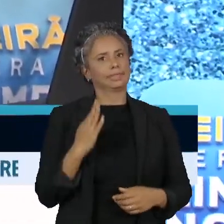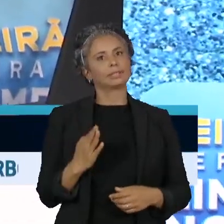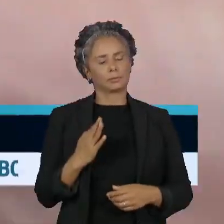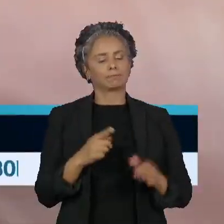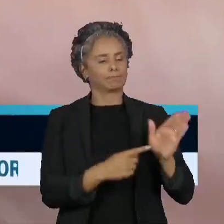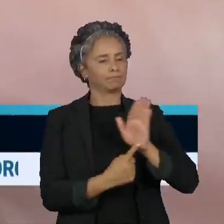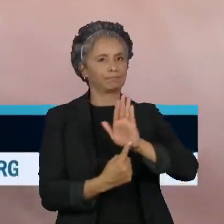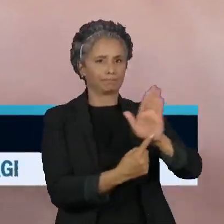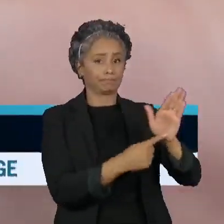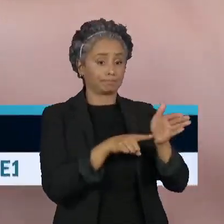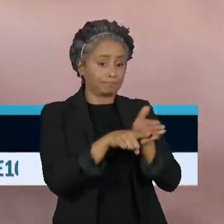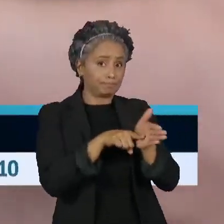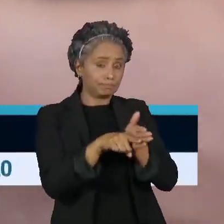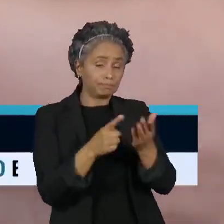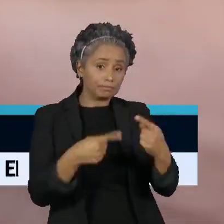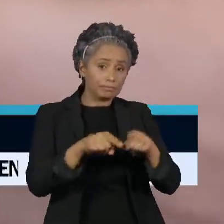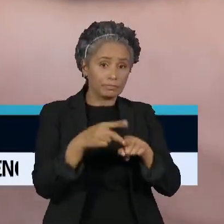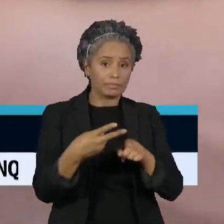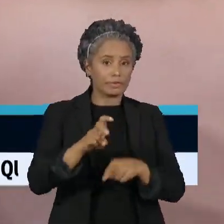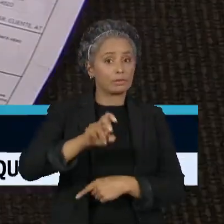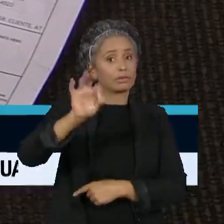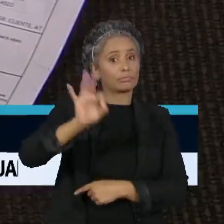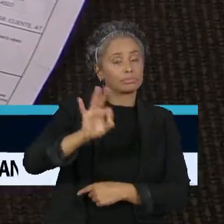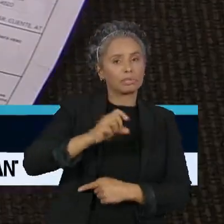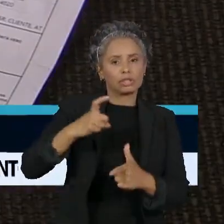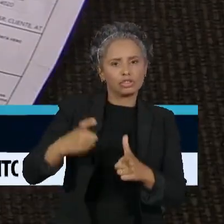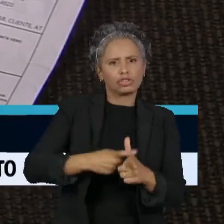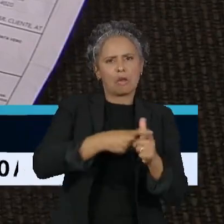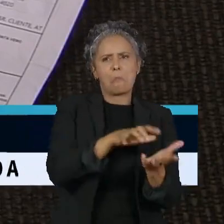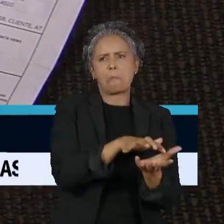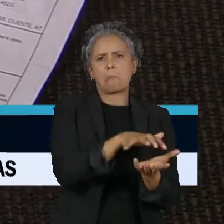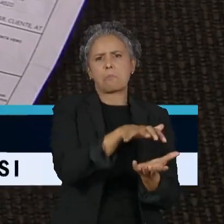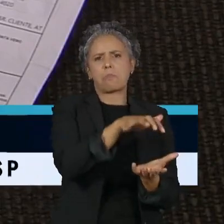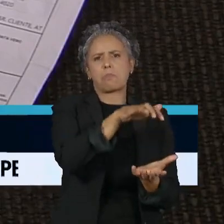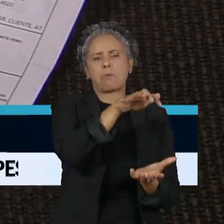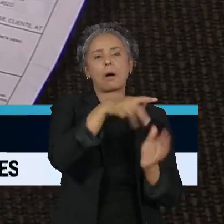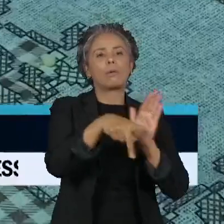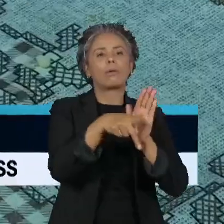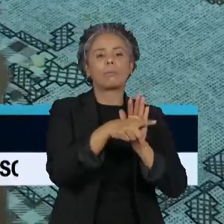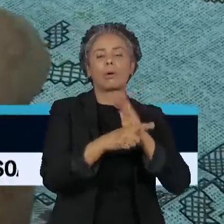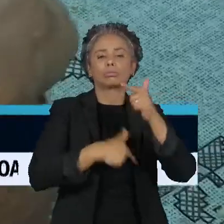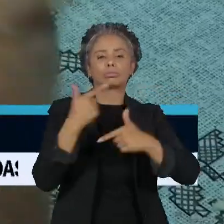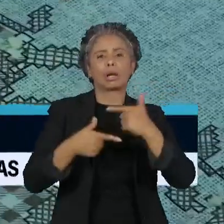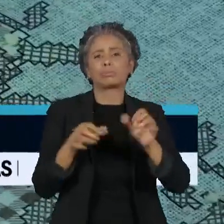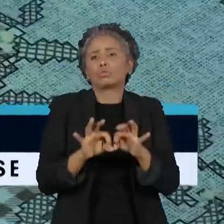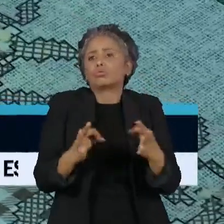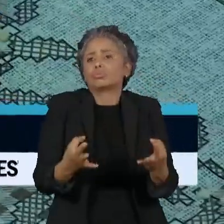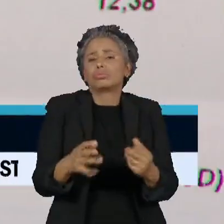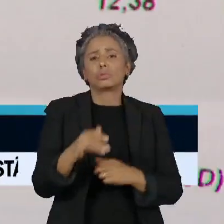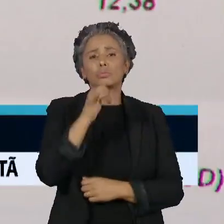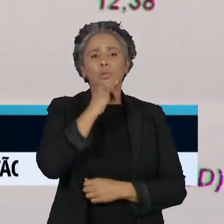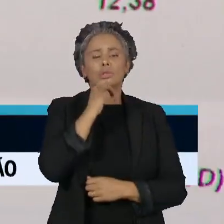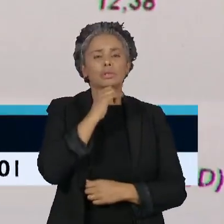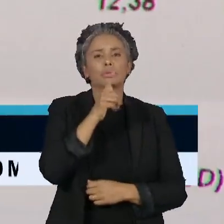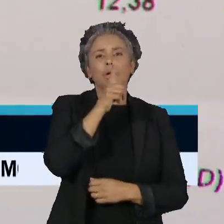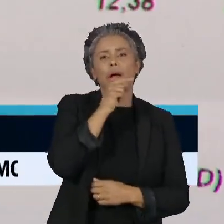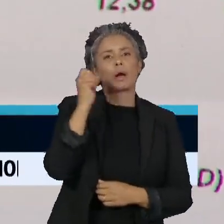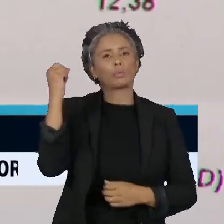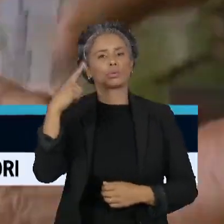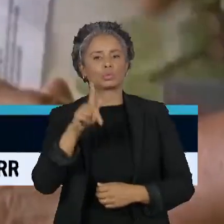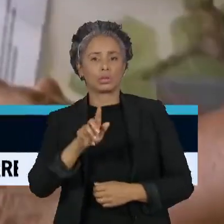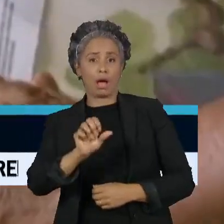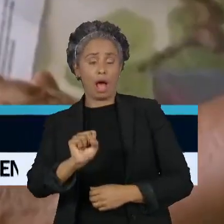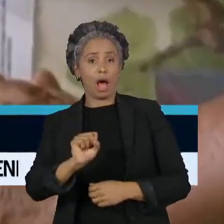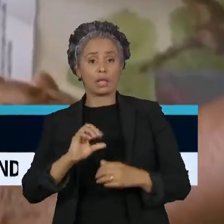a Serasa. 25% das dívidas são de serviços essenciais, como contas de água, luz ou gás.